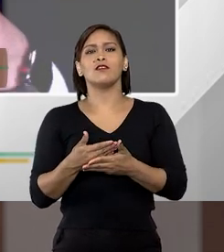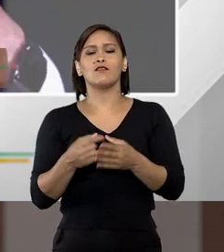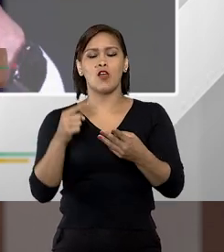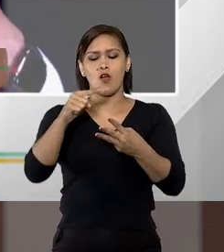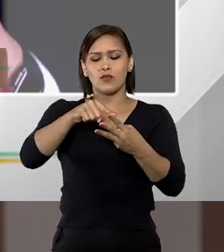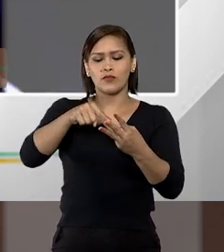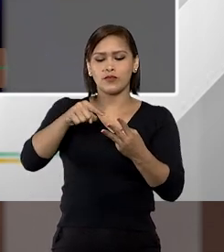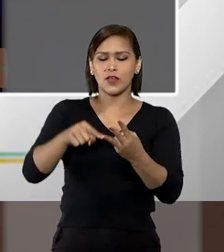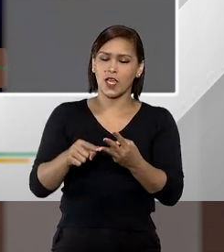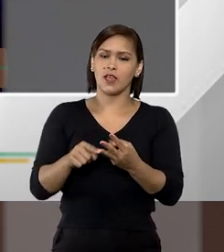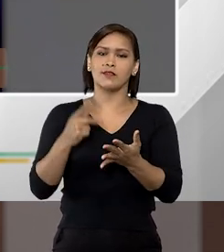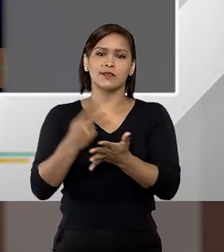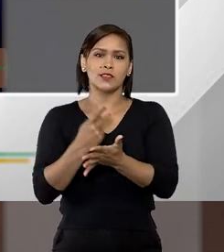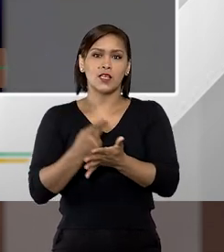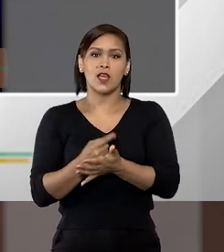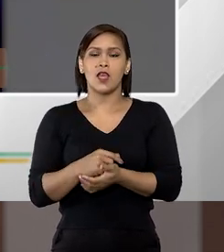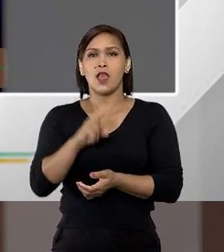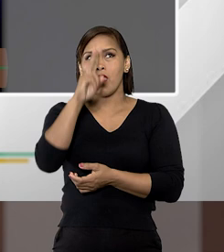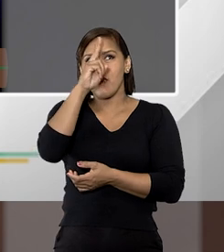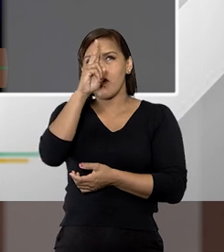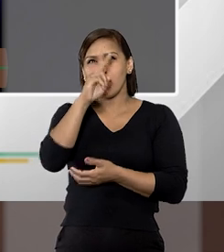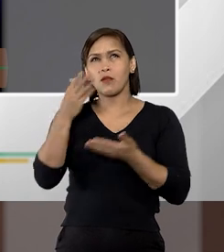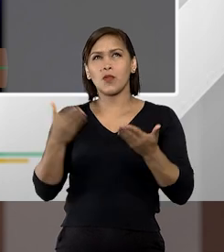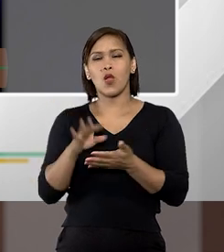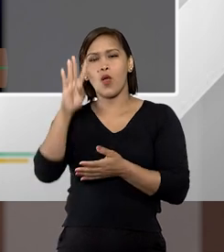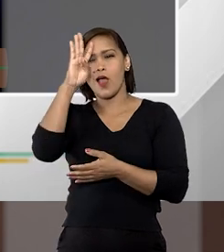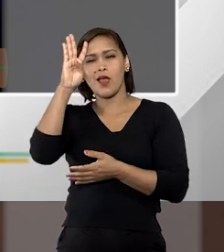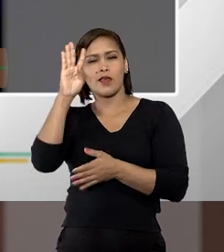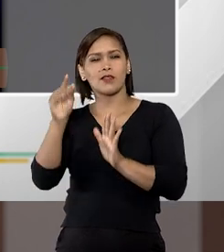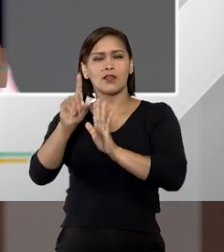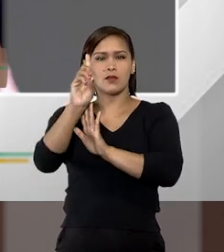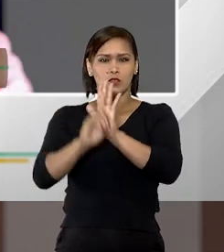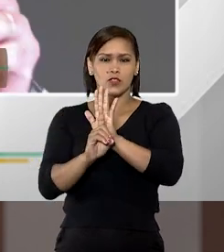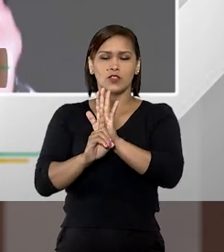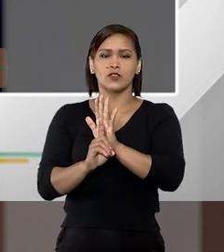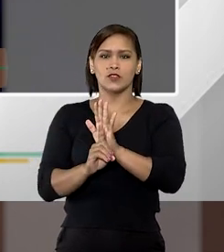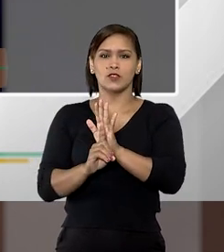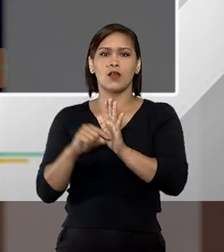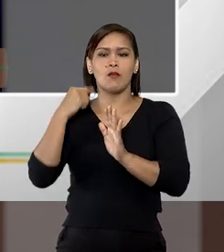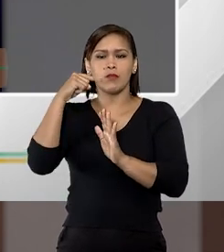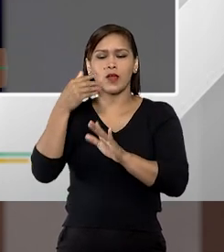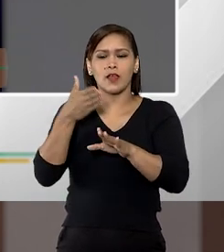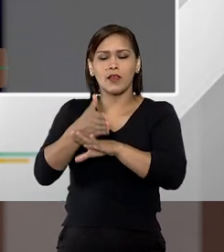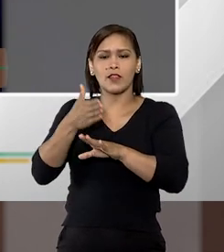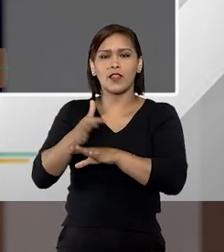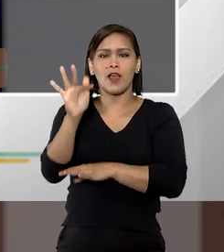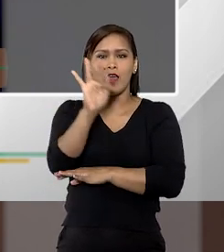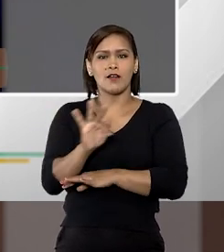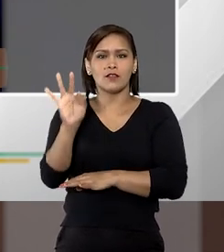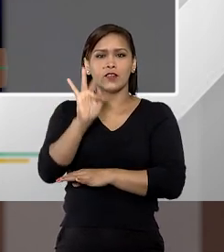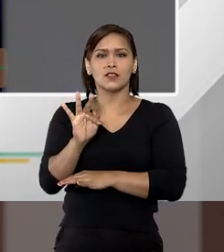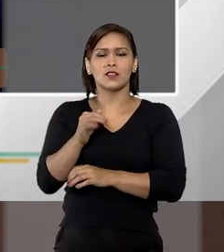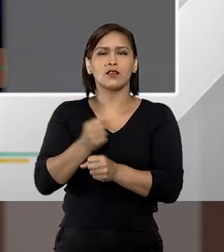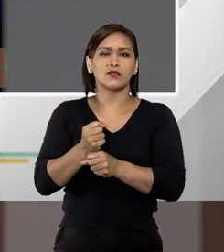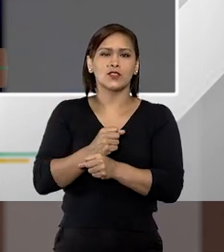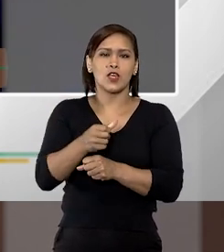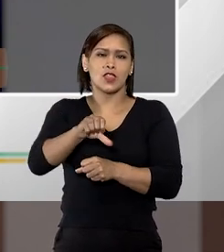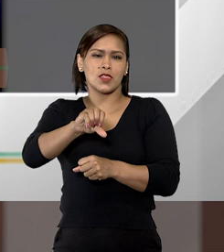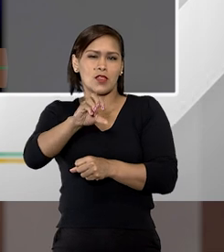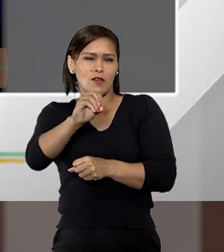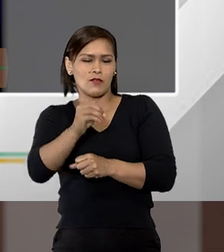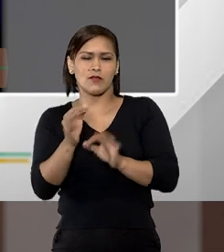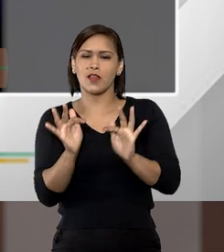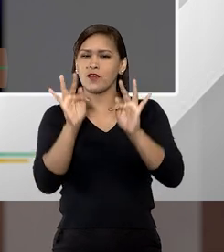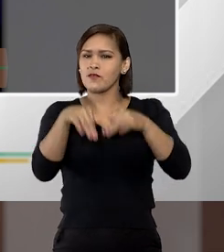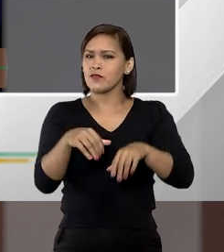torpe, fútil. Eu me lembrei agora de um caso, eu era acadêmico de direito, eu estava entrando na faculdade na década de 90,